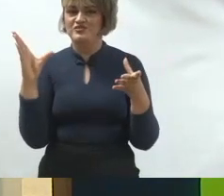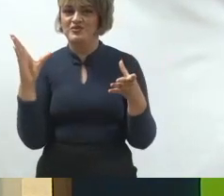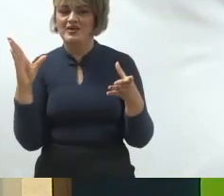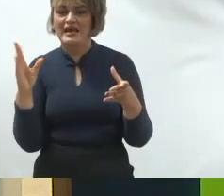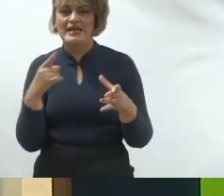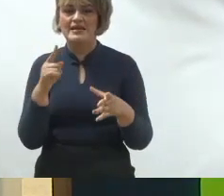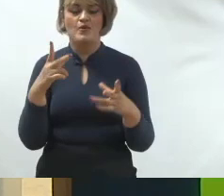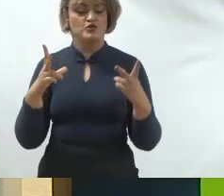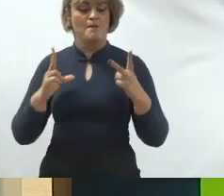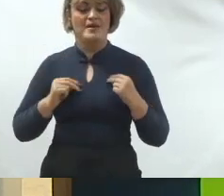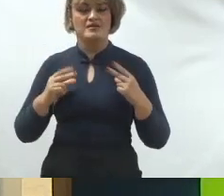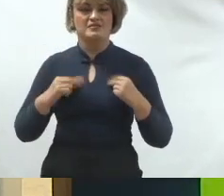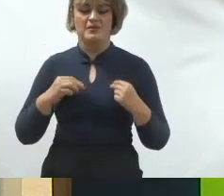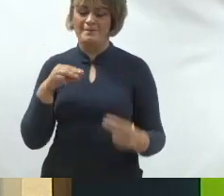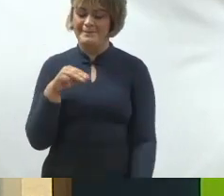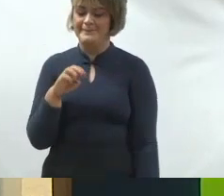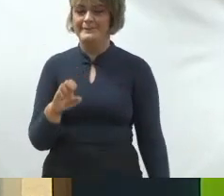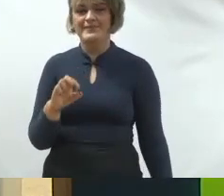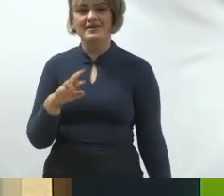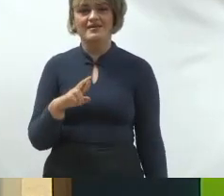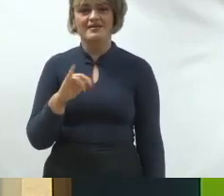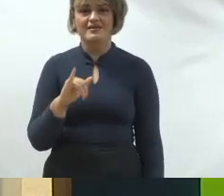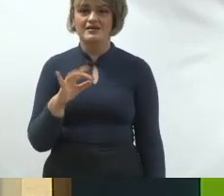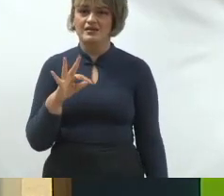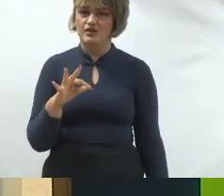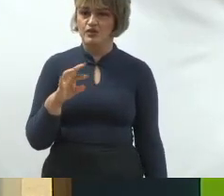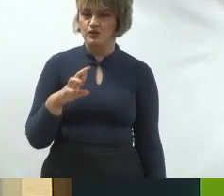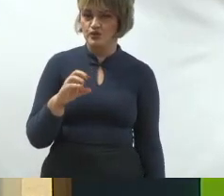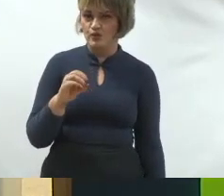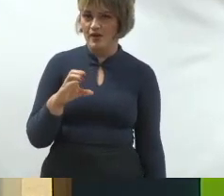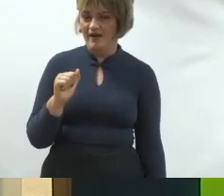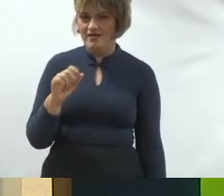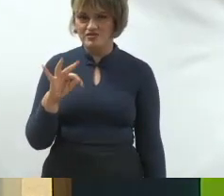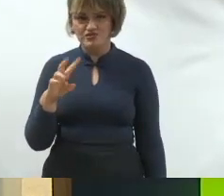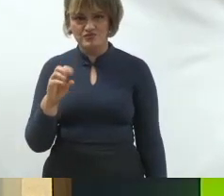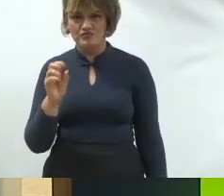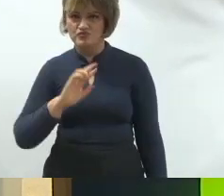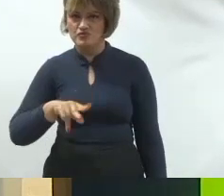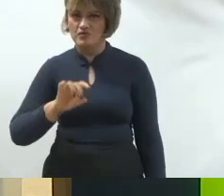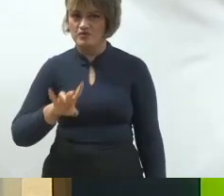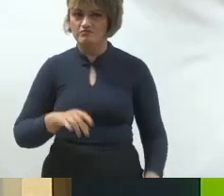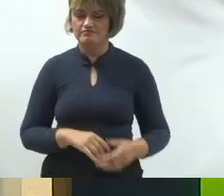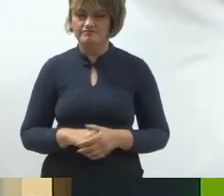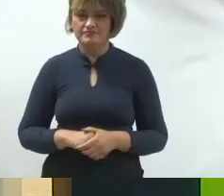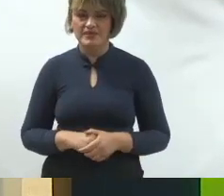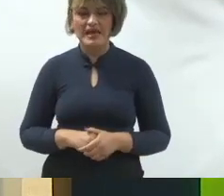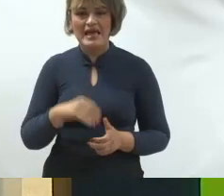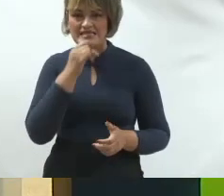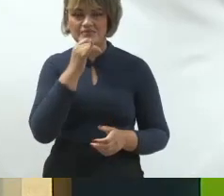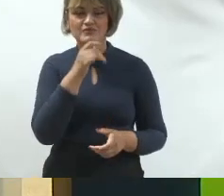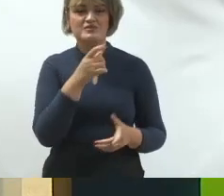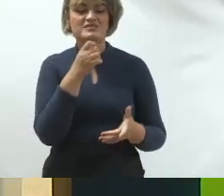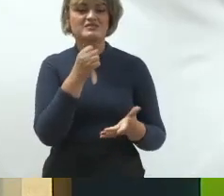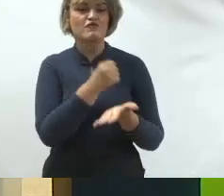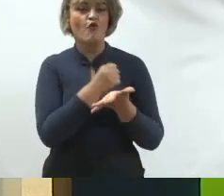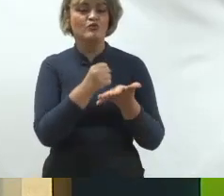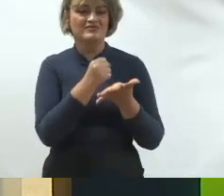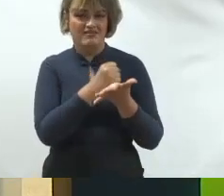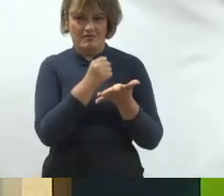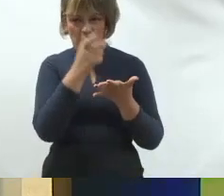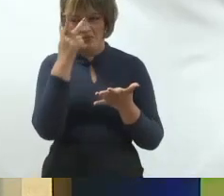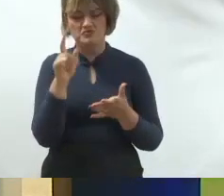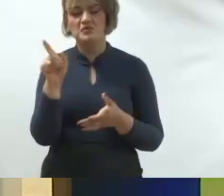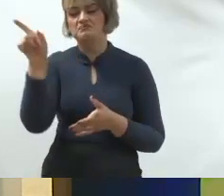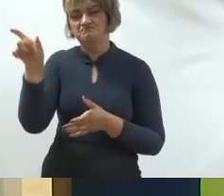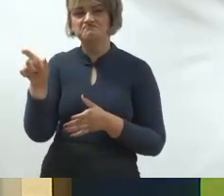meritocrático. Como é eu explico isso? Se eu for contratar um profissional para uma empresa, eu peço o currículo dele. eu peço o currículo, vejo lá onde ele